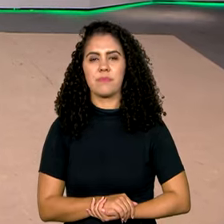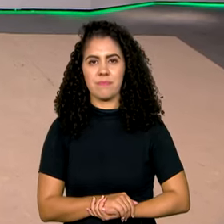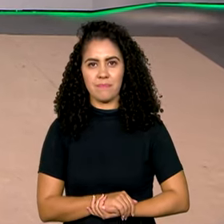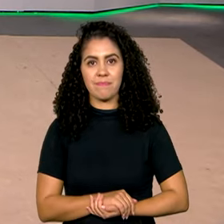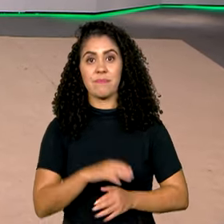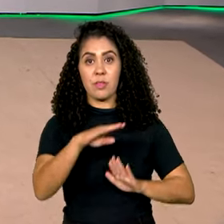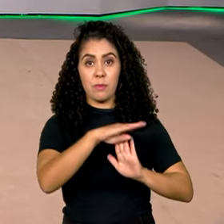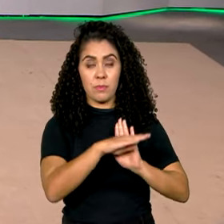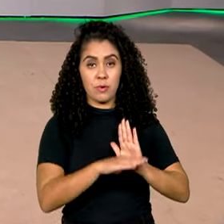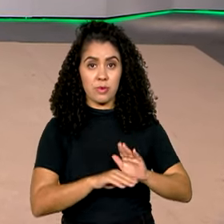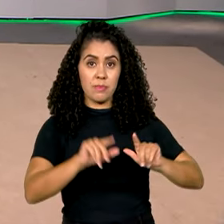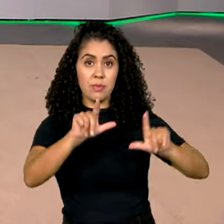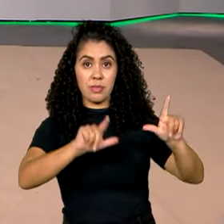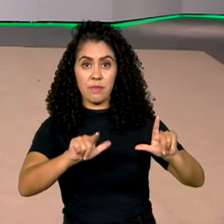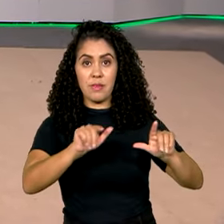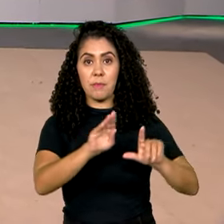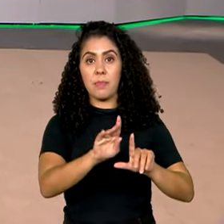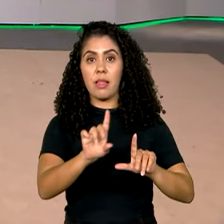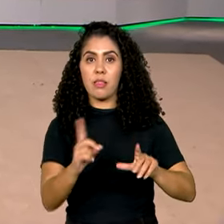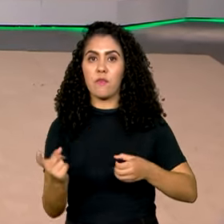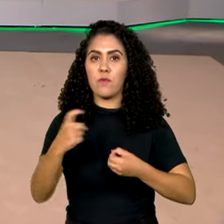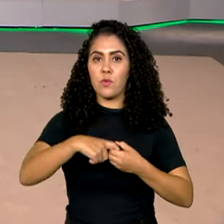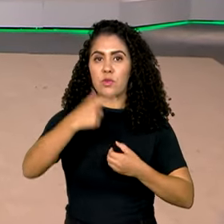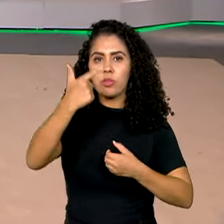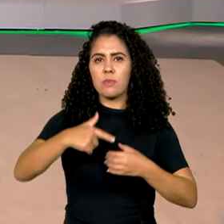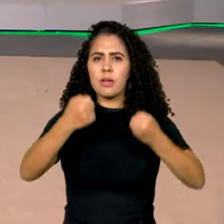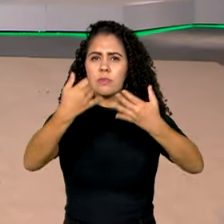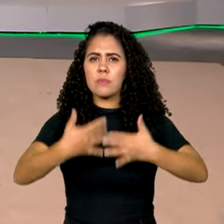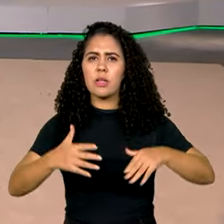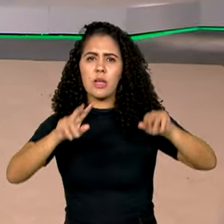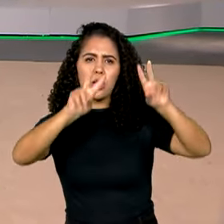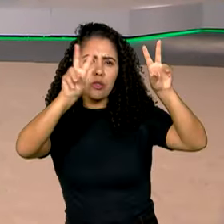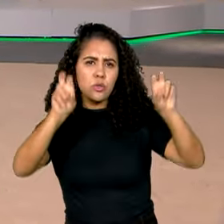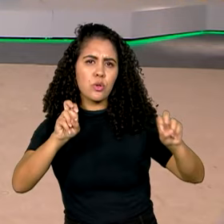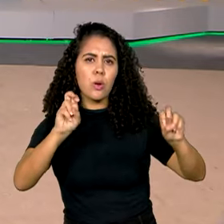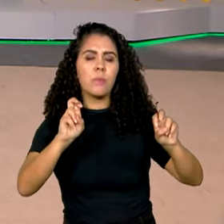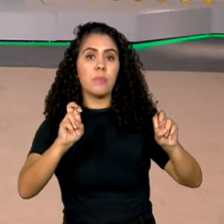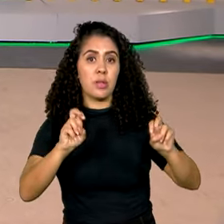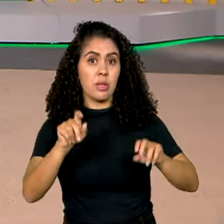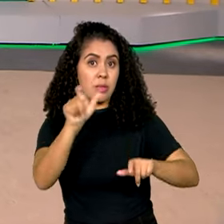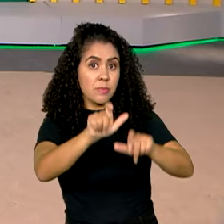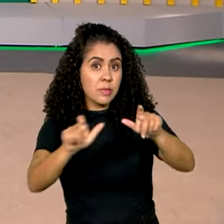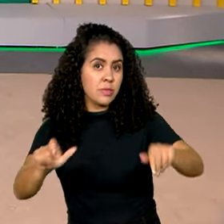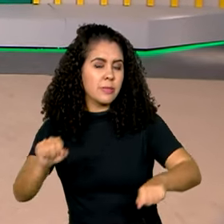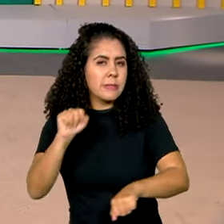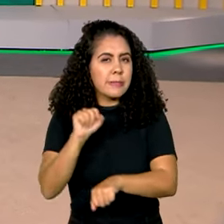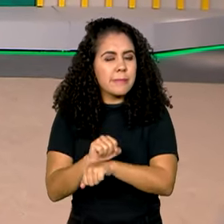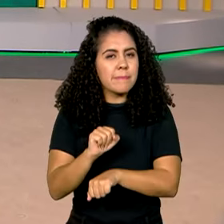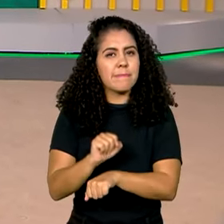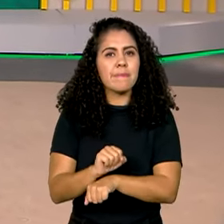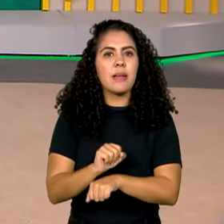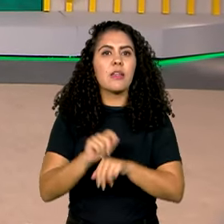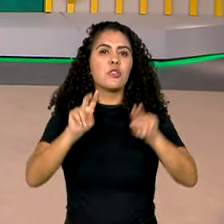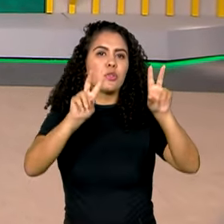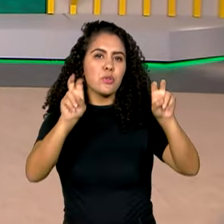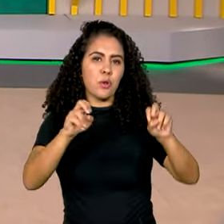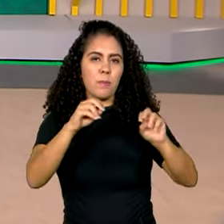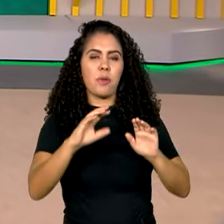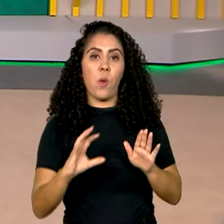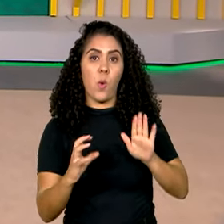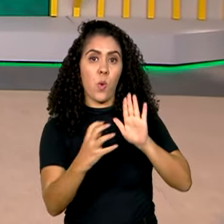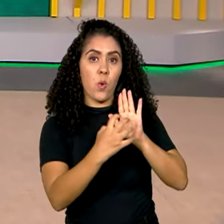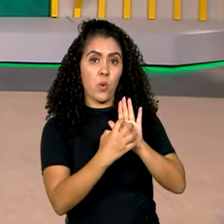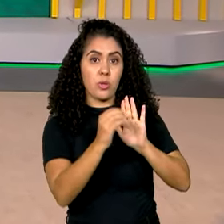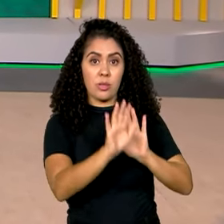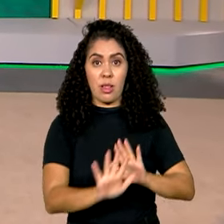Brasil em Dia está de volta para falar de um assunto aguardado por milhares de brasileiros, o concurso nacional unificado. Durante a semana,